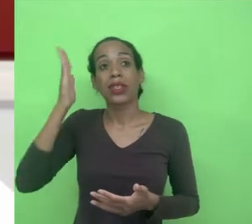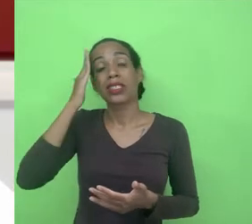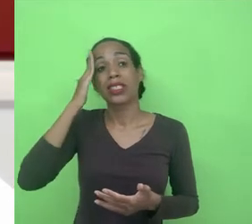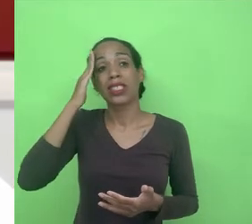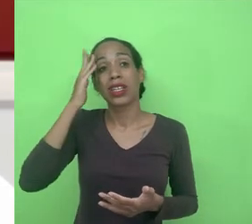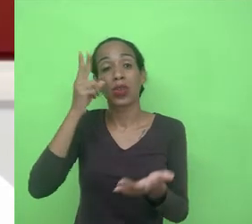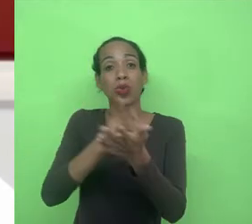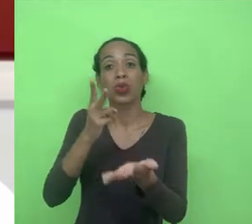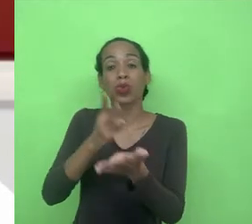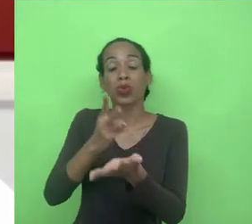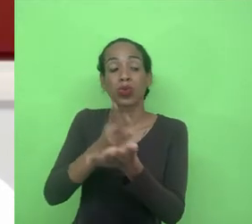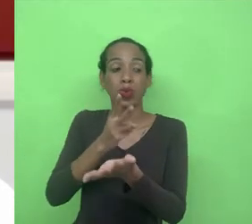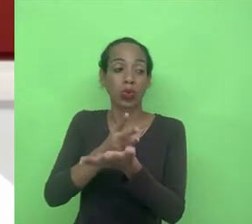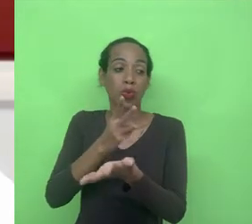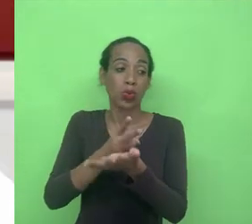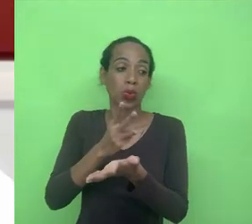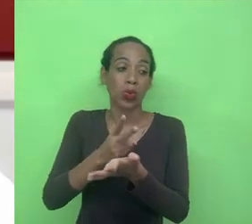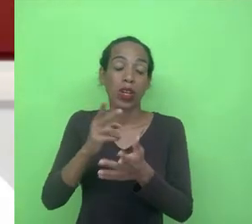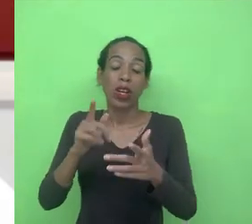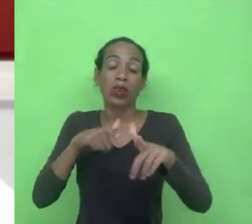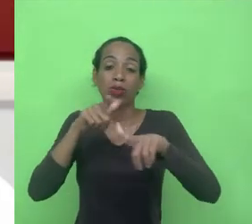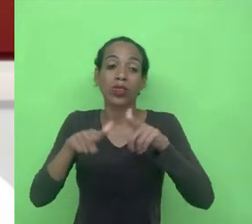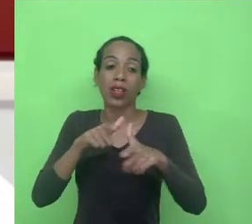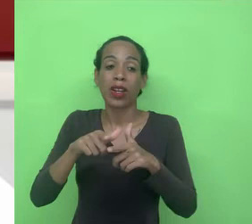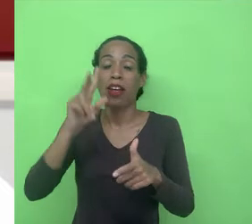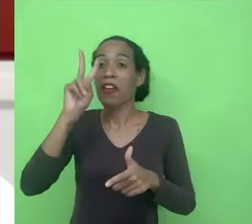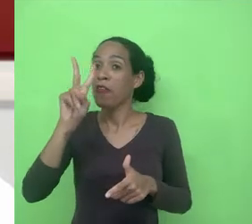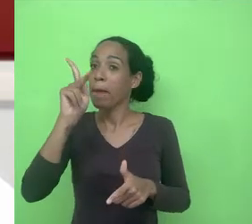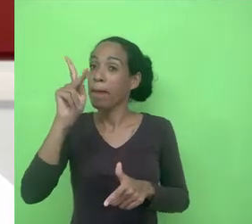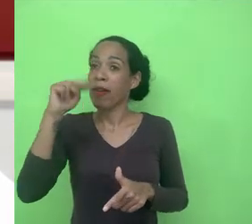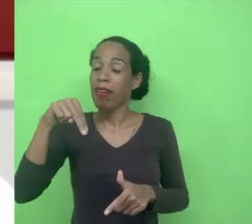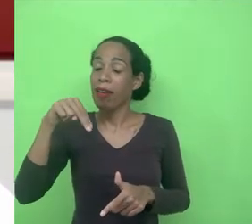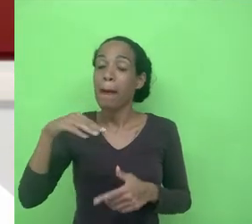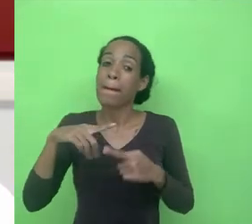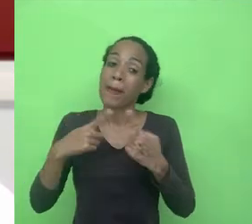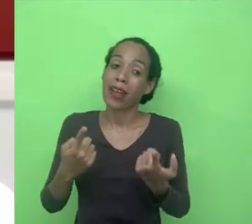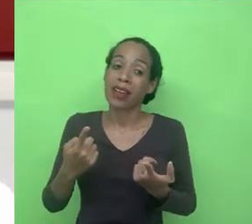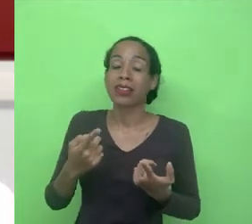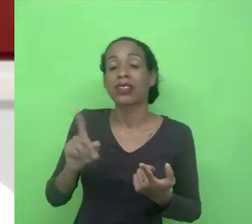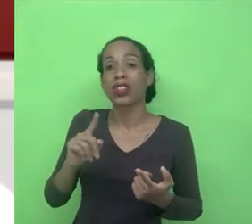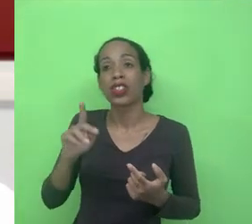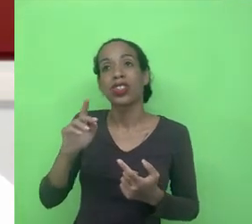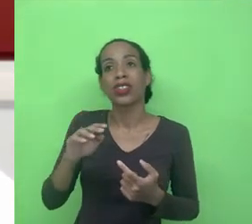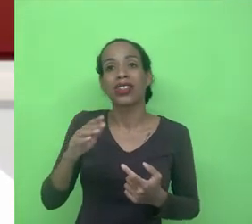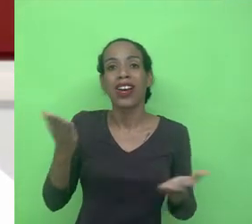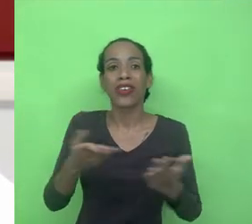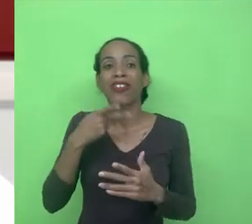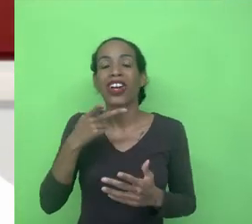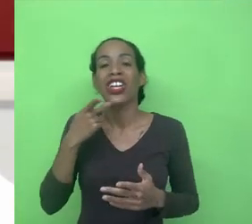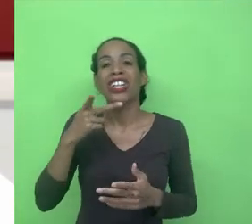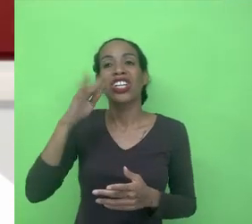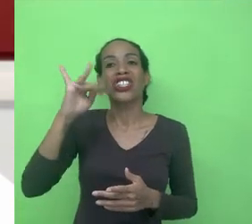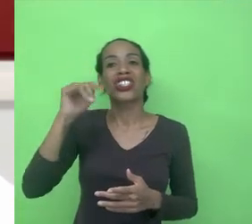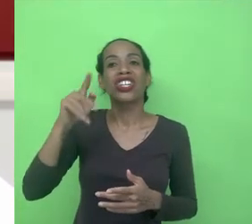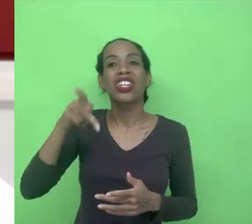utilizando aquele serviço utilizando VPN mas nada que um vídeo no TikTok já que a gente está falando de dados nada que um